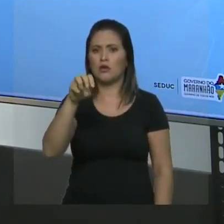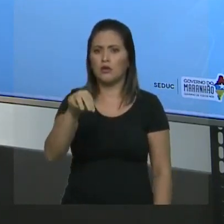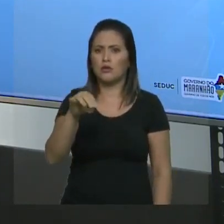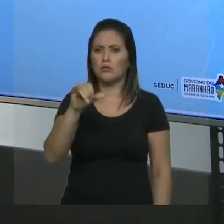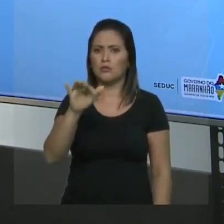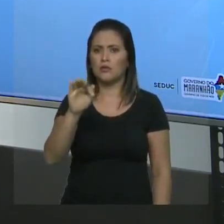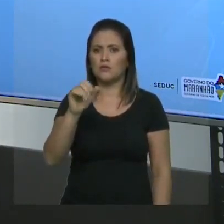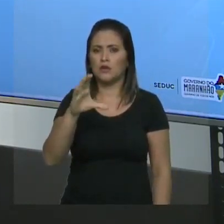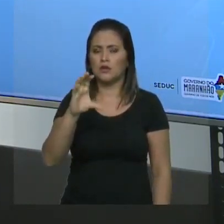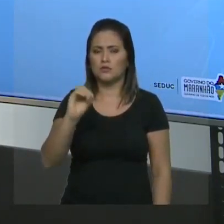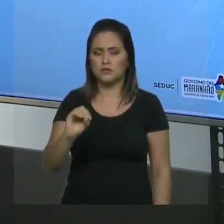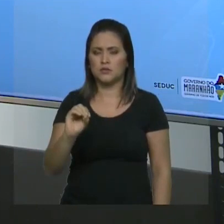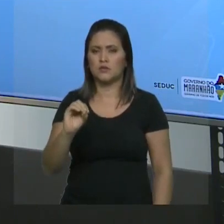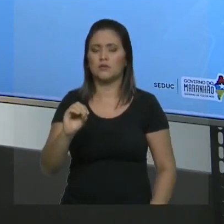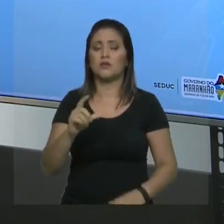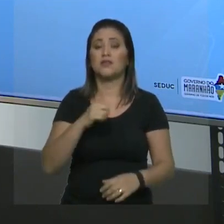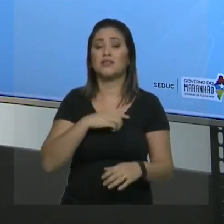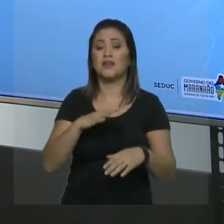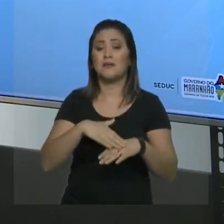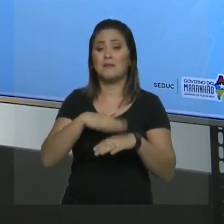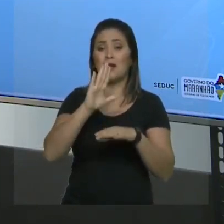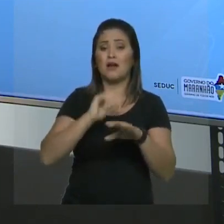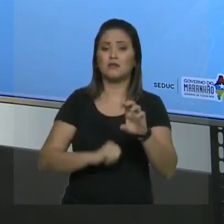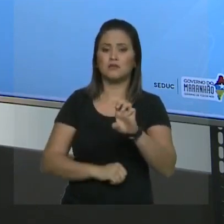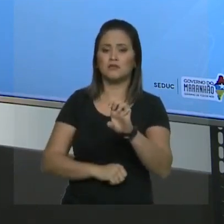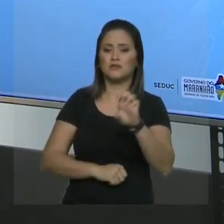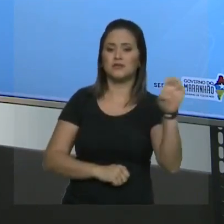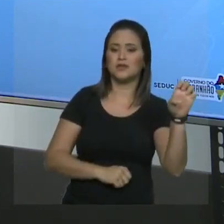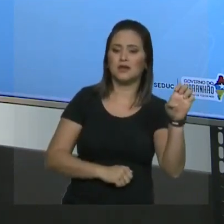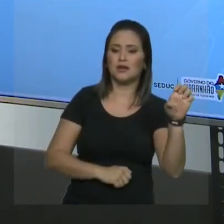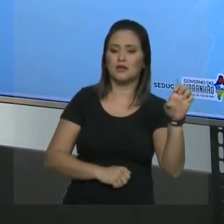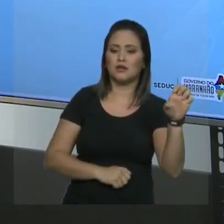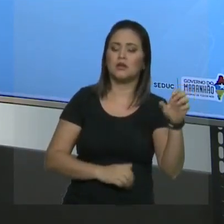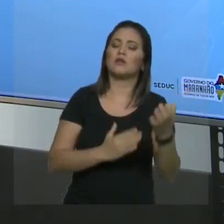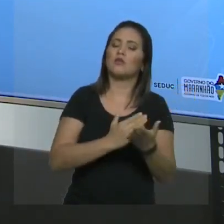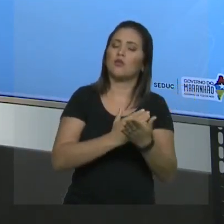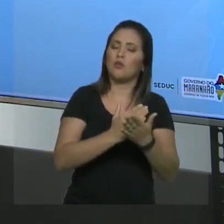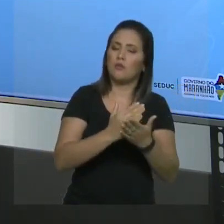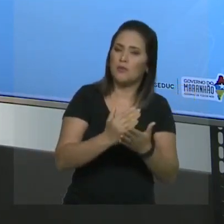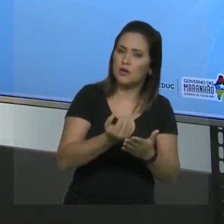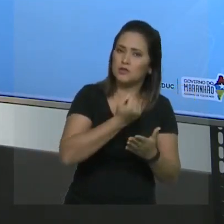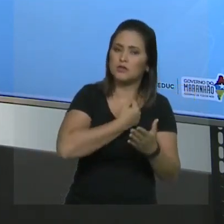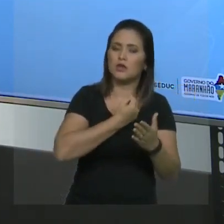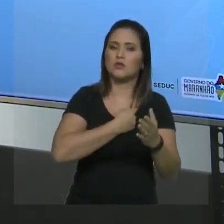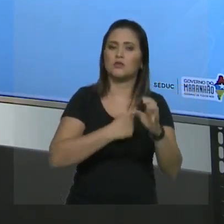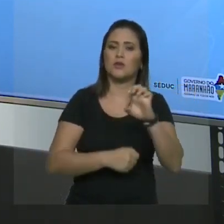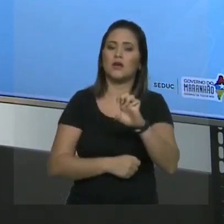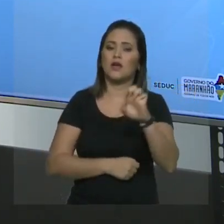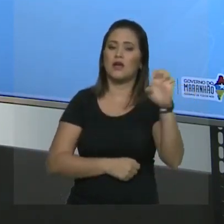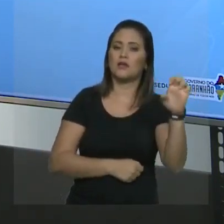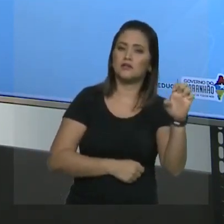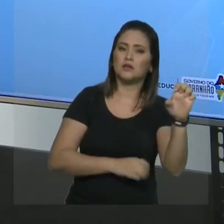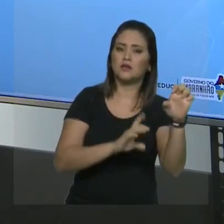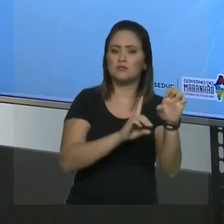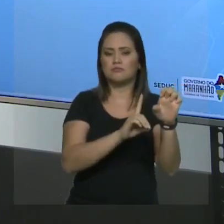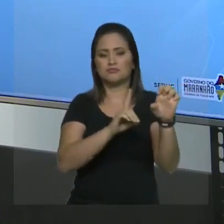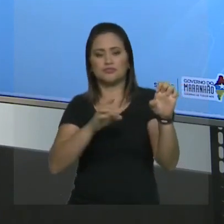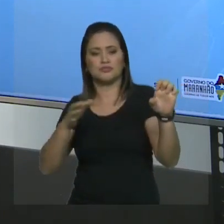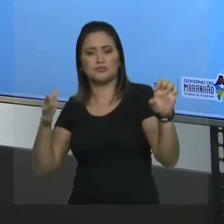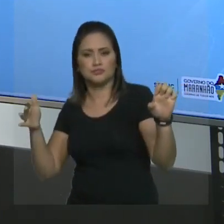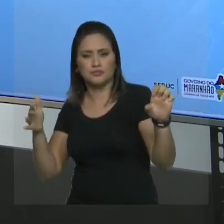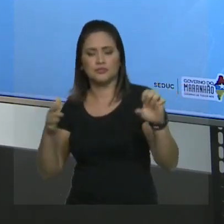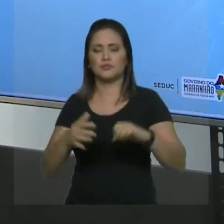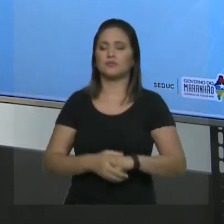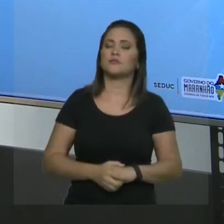estão mais para a esquerda? Consegue ver? Então eu vou numerar da esquerda para a direita. Estou numerando a cadeia principal.